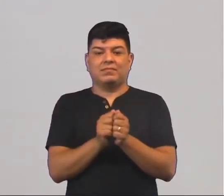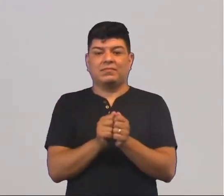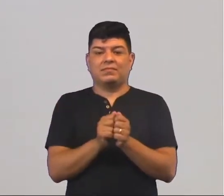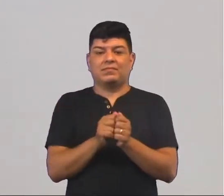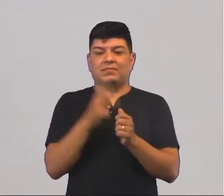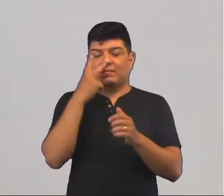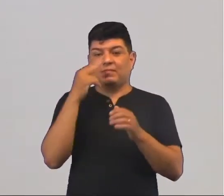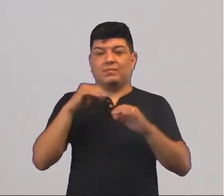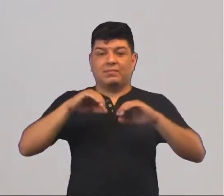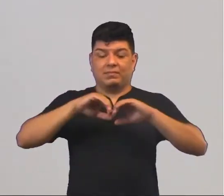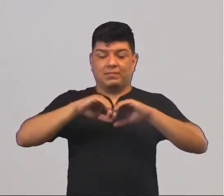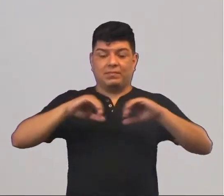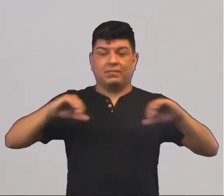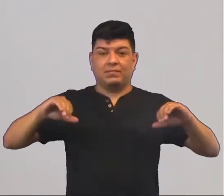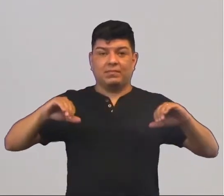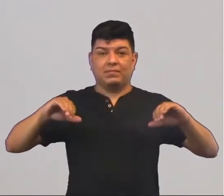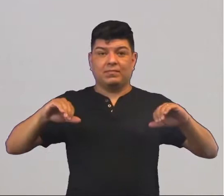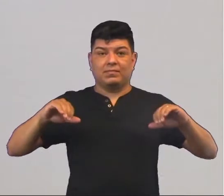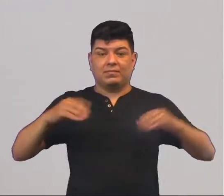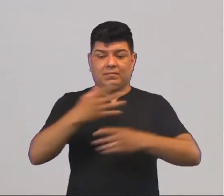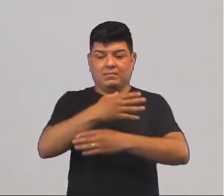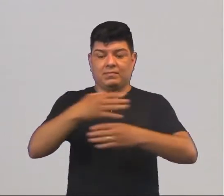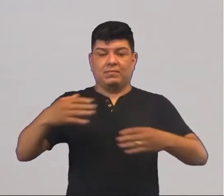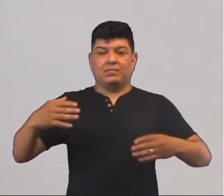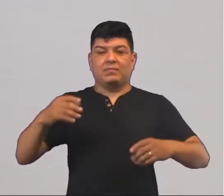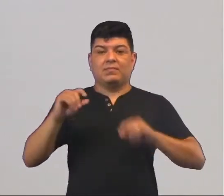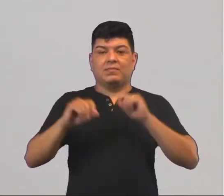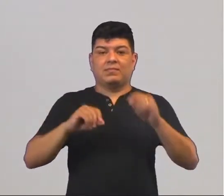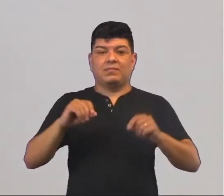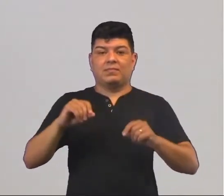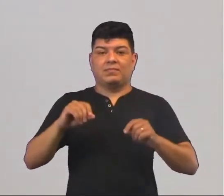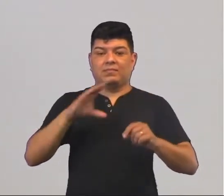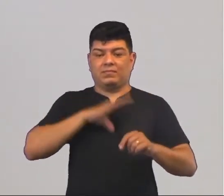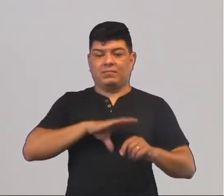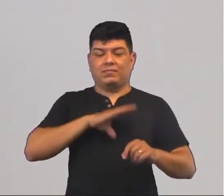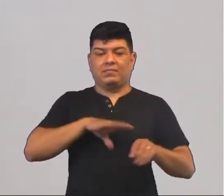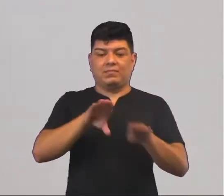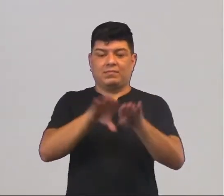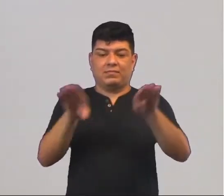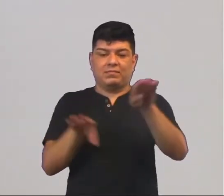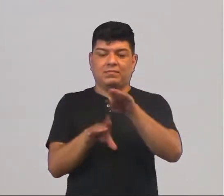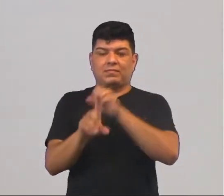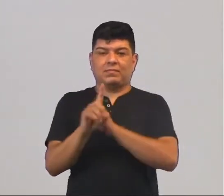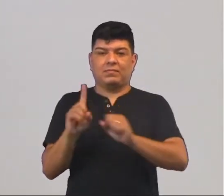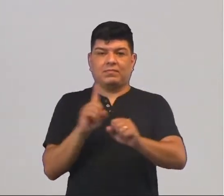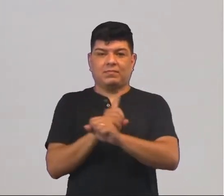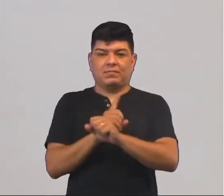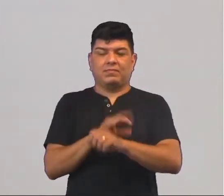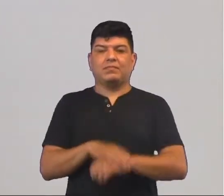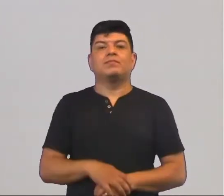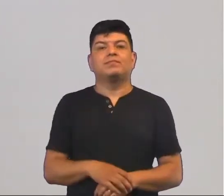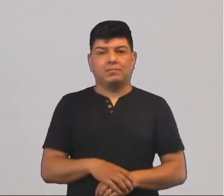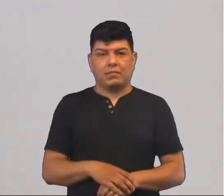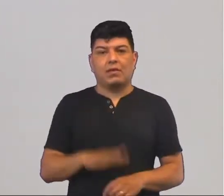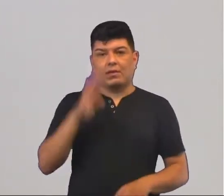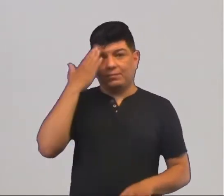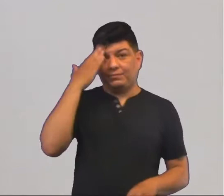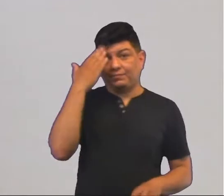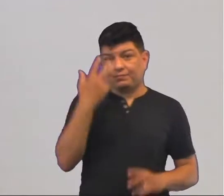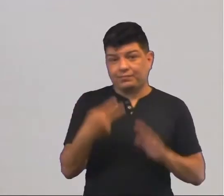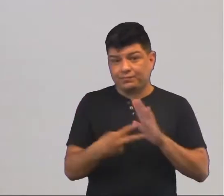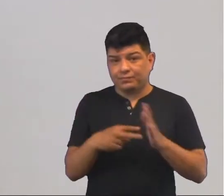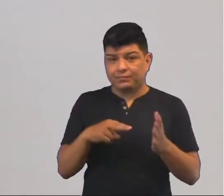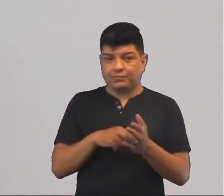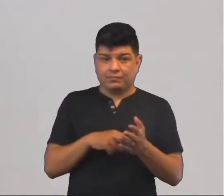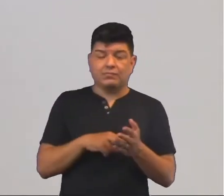a segregação aí nos grandes centros urbanos e a desigualdade aí social nos centros urbanos. Você vai entender o que